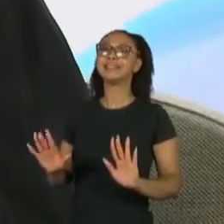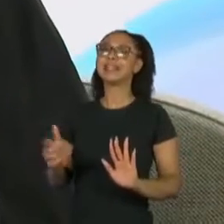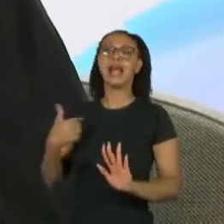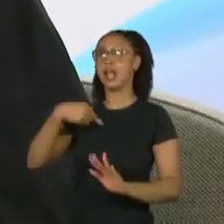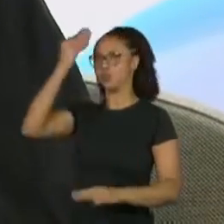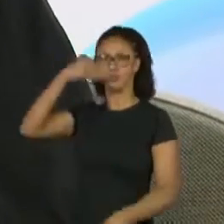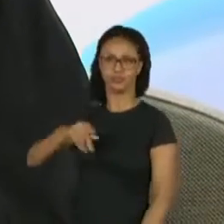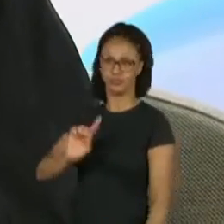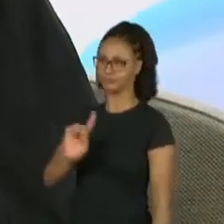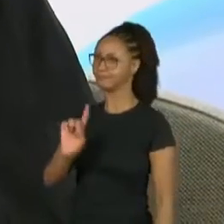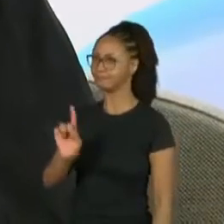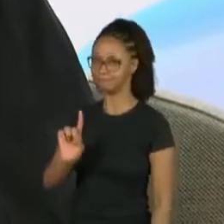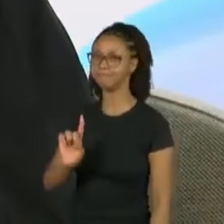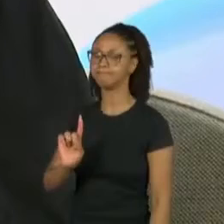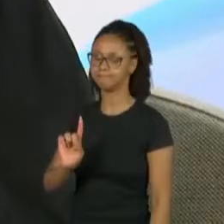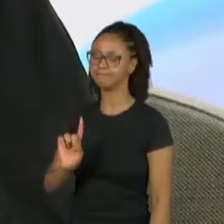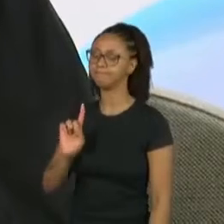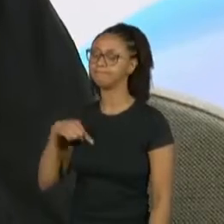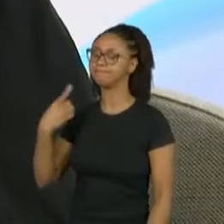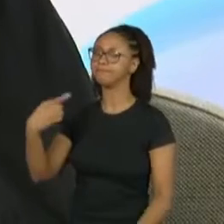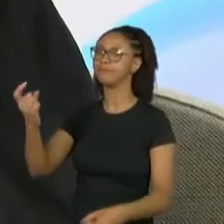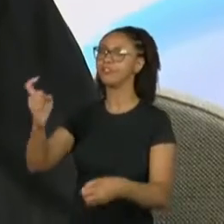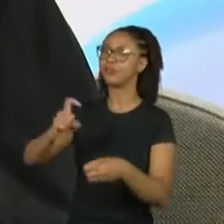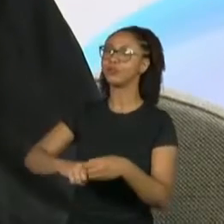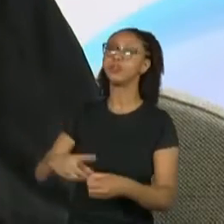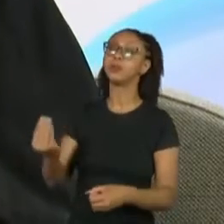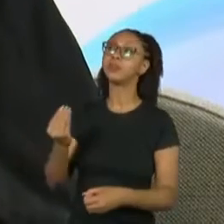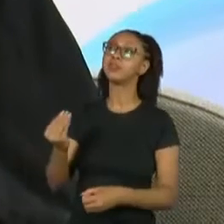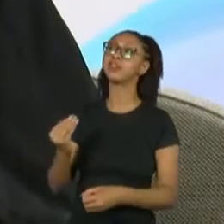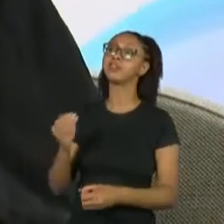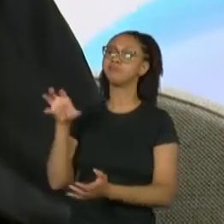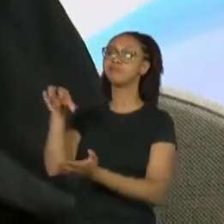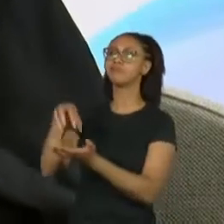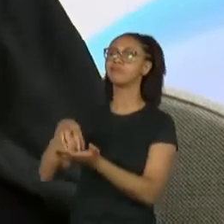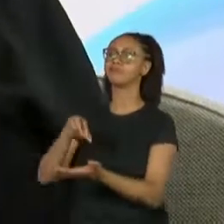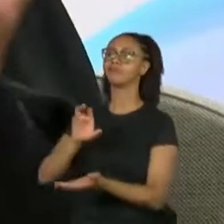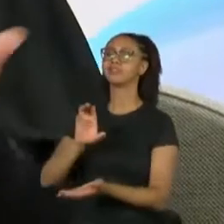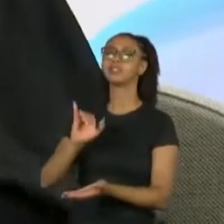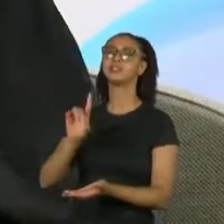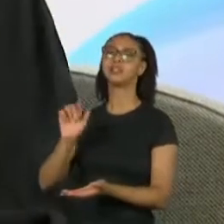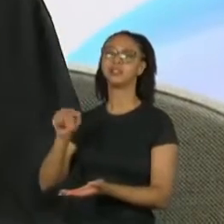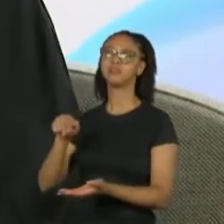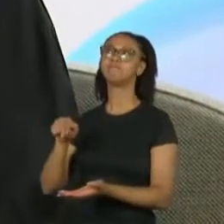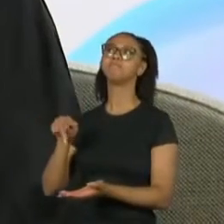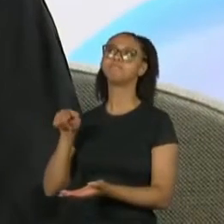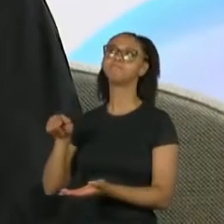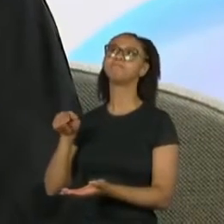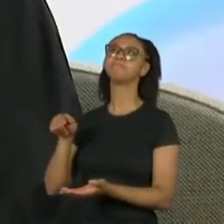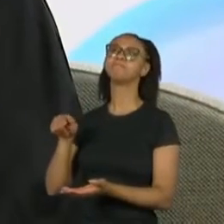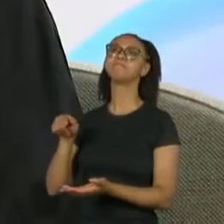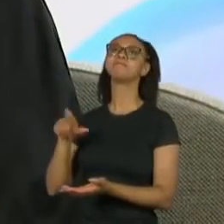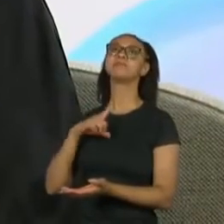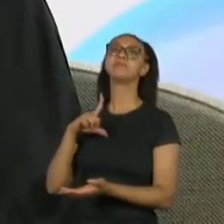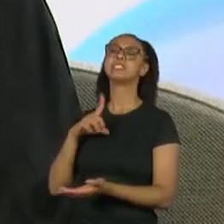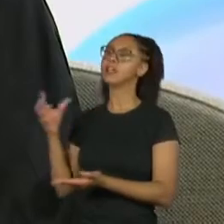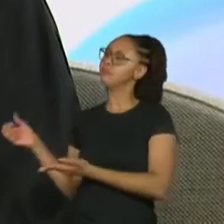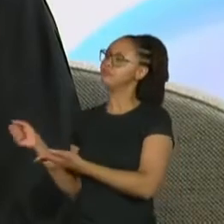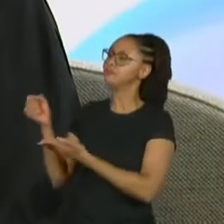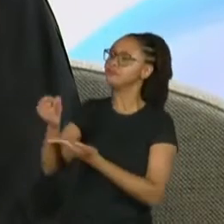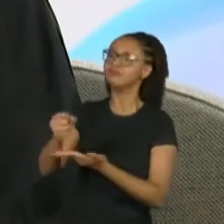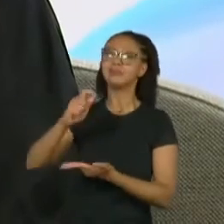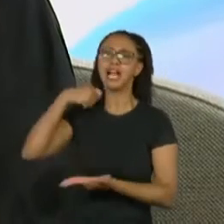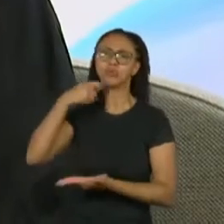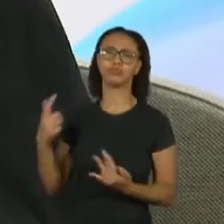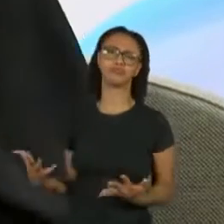desisti, não. Nós temos que retomar porque o Cidane revelou grandes atores